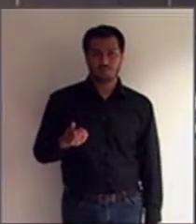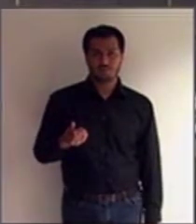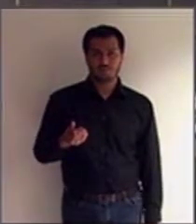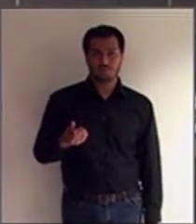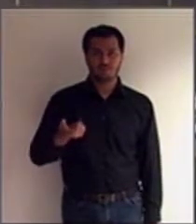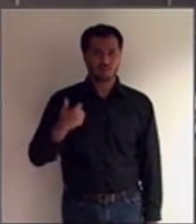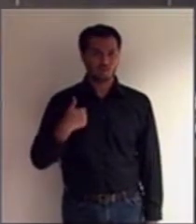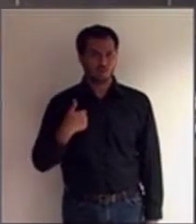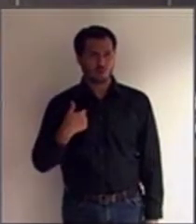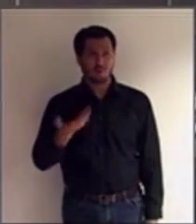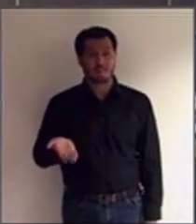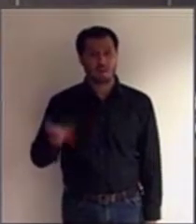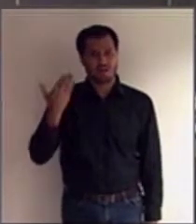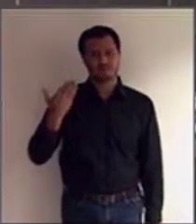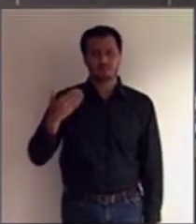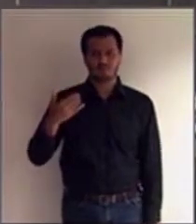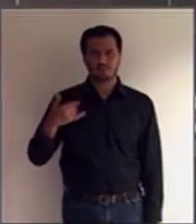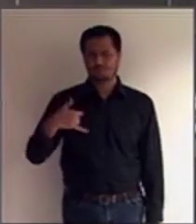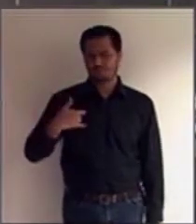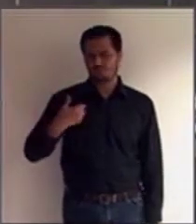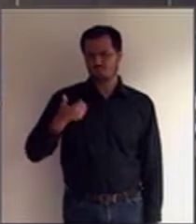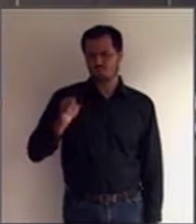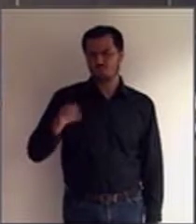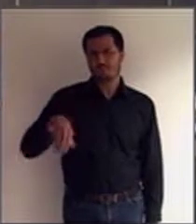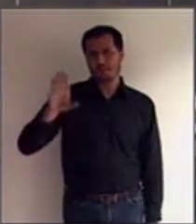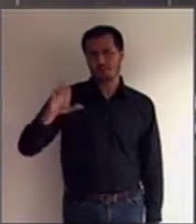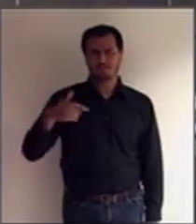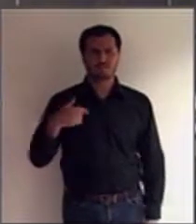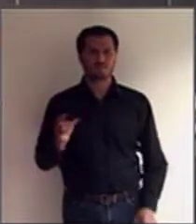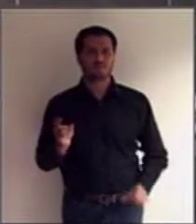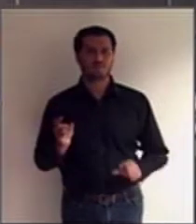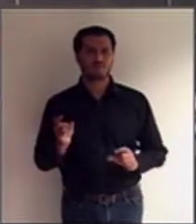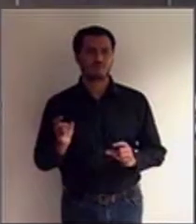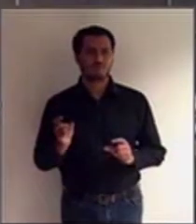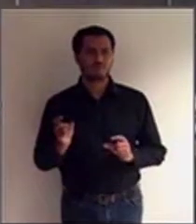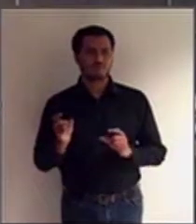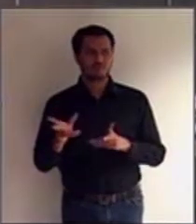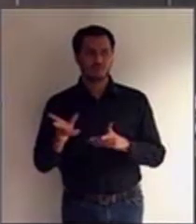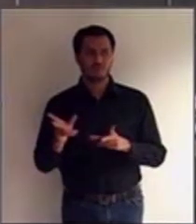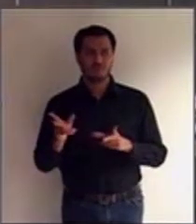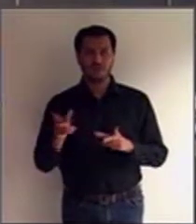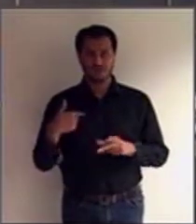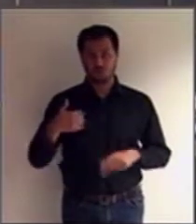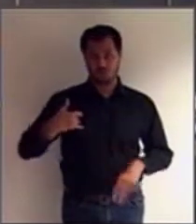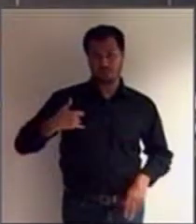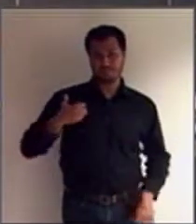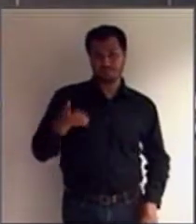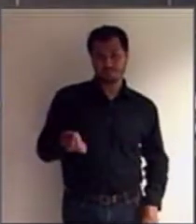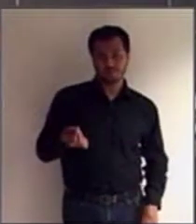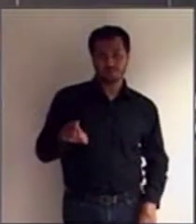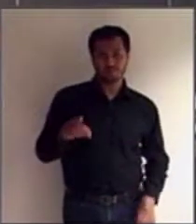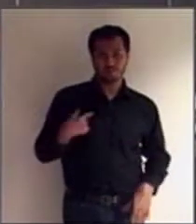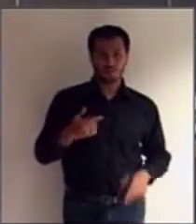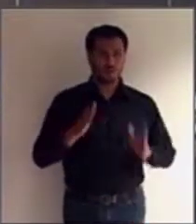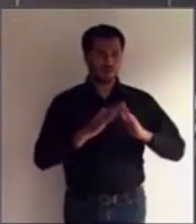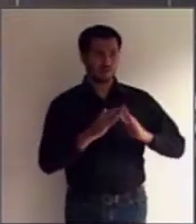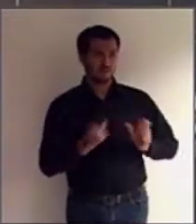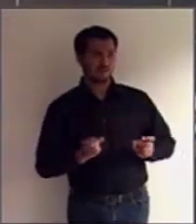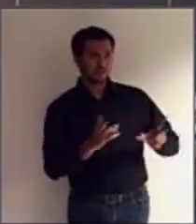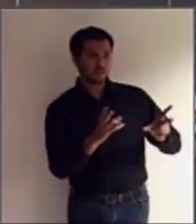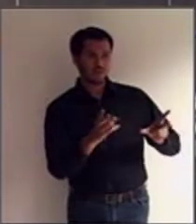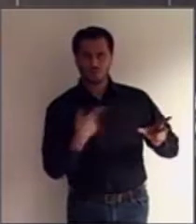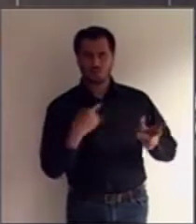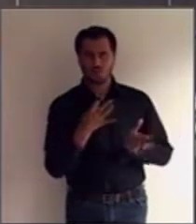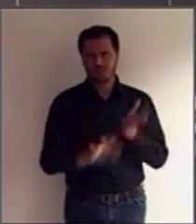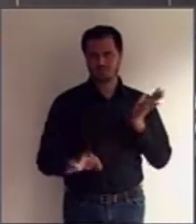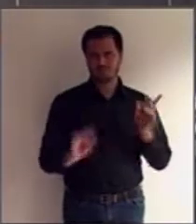vender um imóvel que eu herdei do meu pai, eu não vou assinar nada. Quem vai assinar é o meu pai, é o meu representante